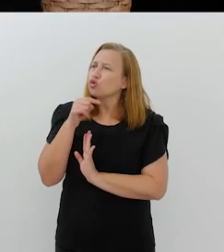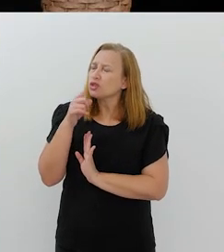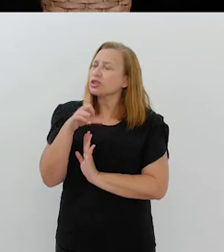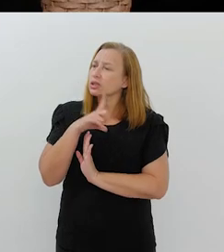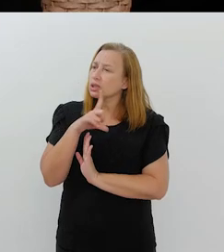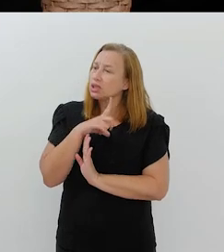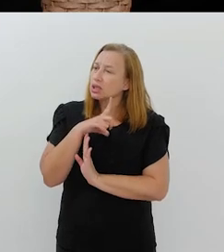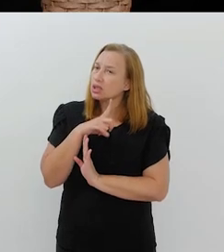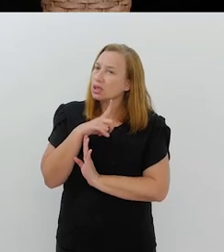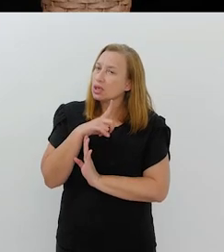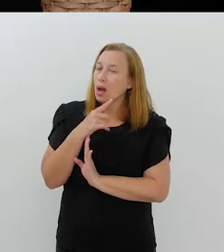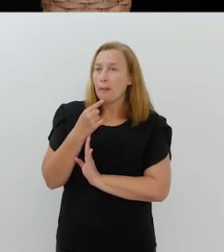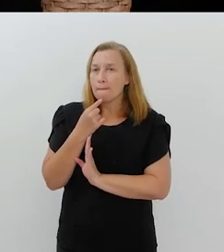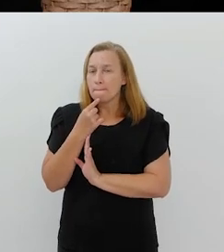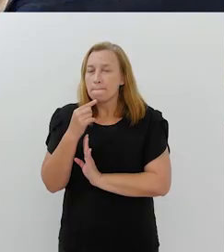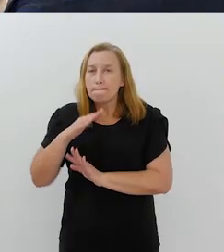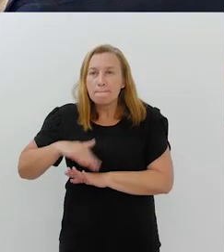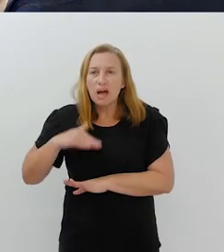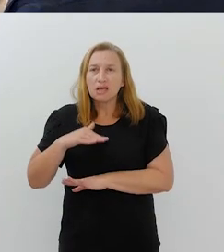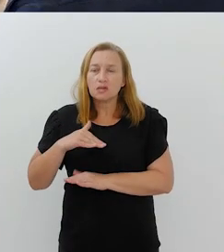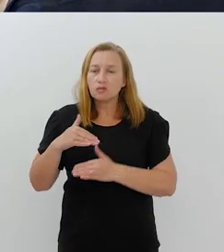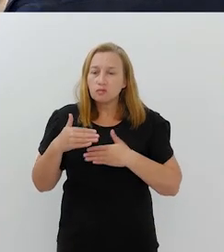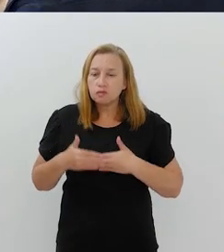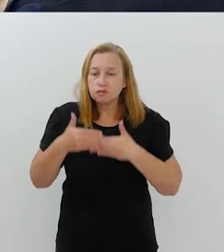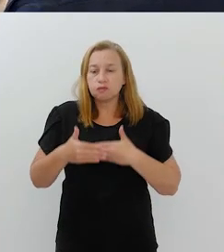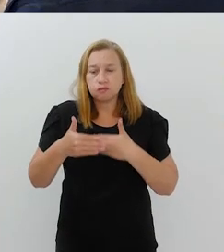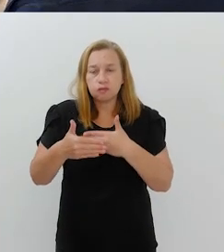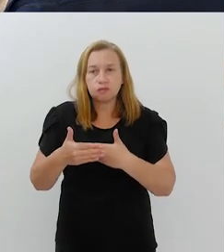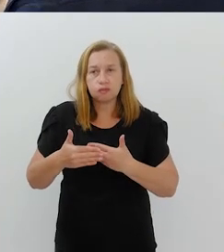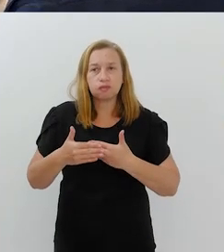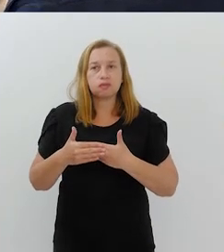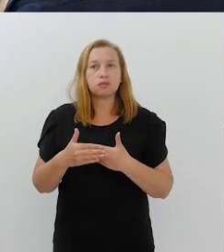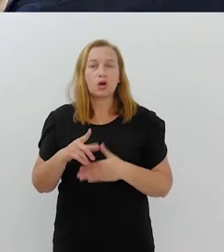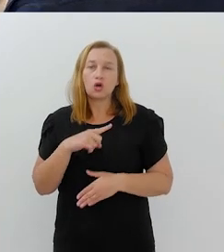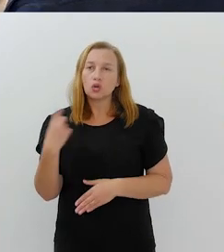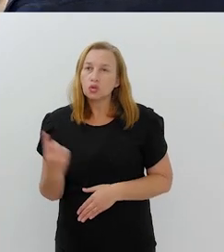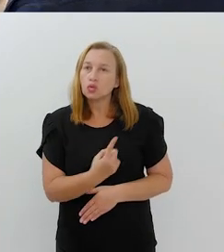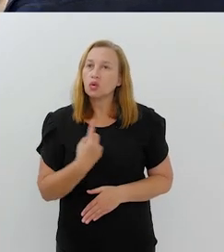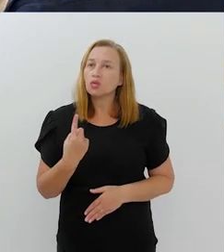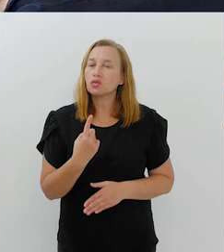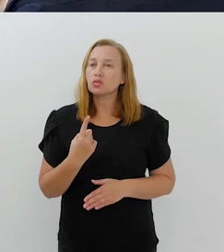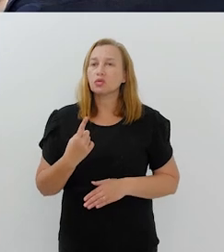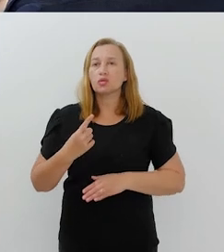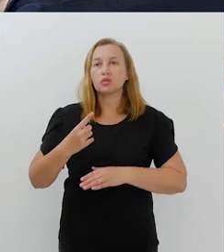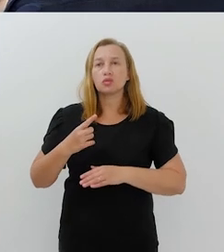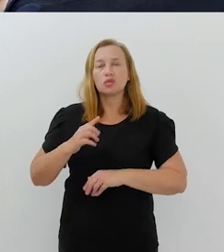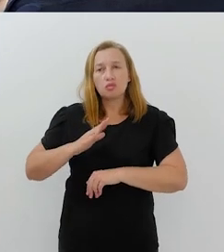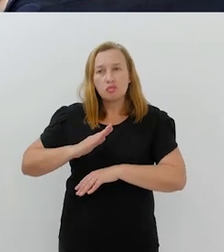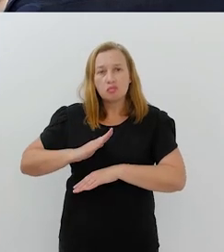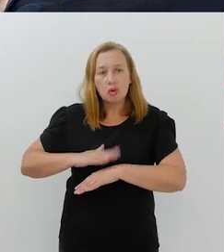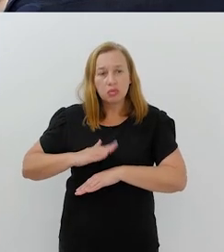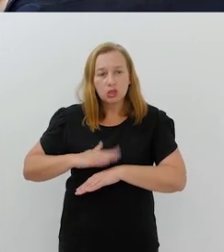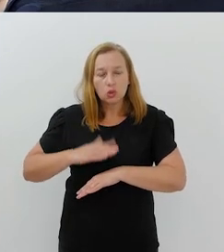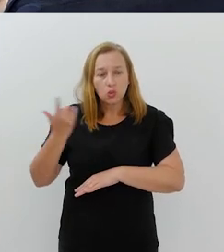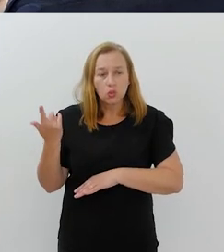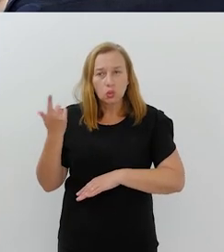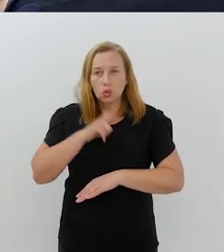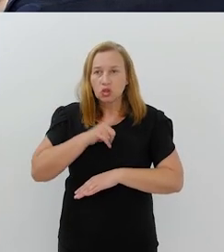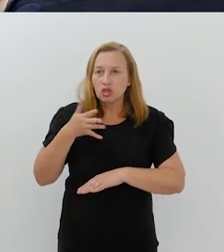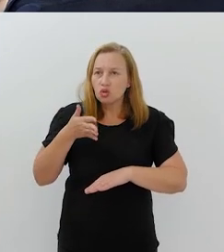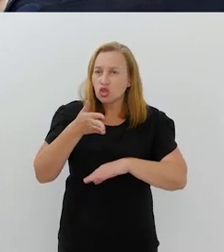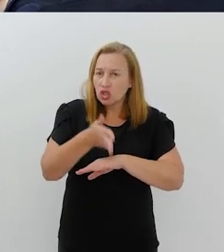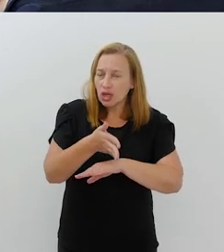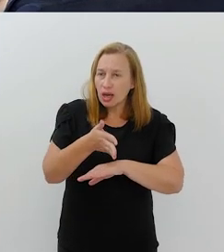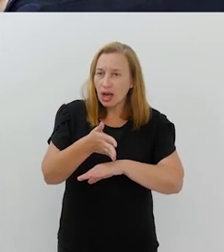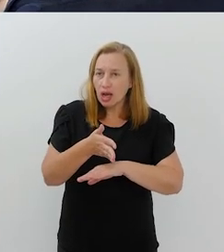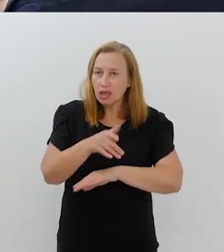E, assim, acho que um dos maiores avanços nosso foi a partir do momento em que a gente conseguiu